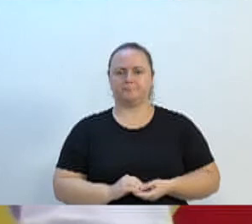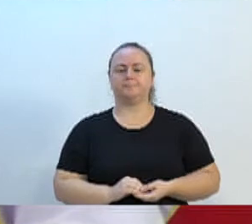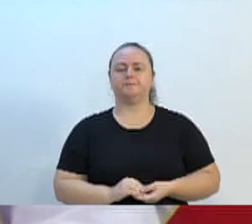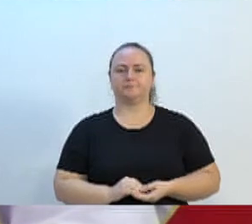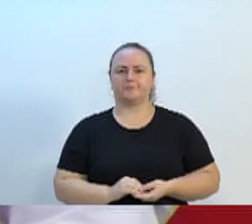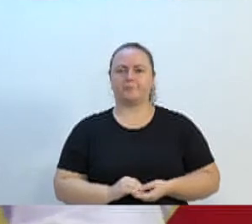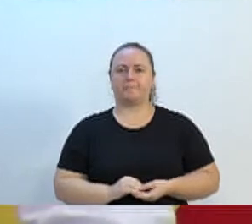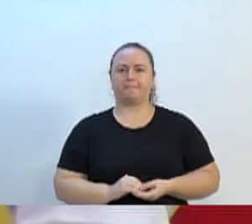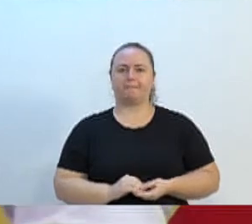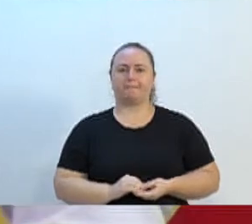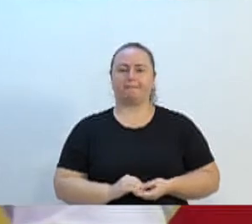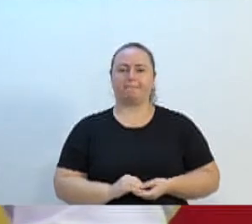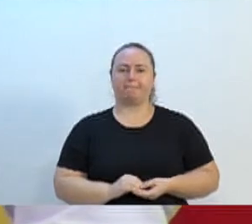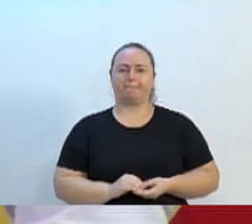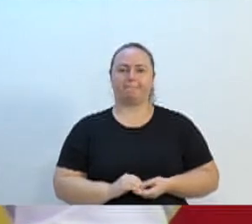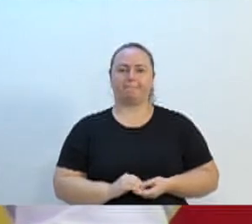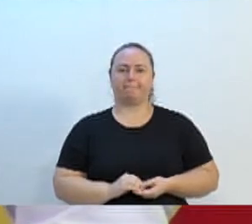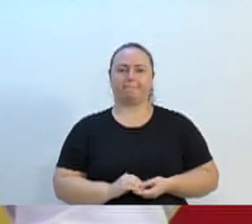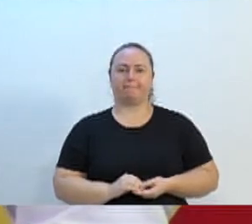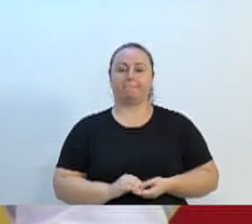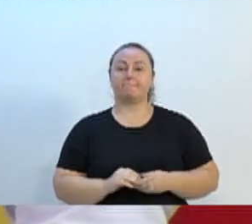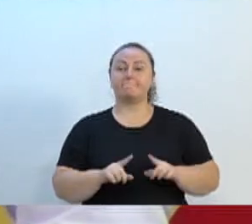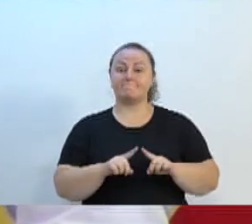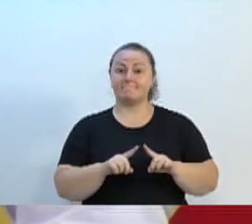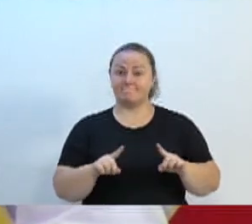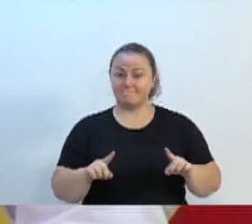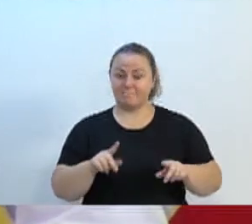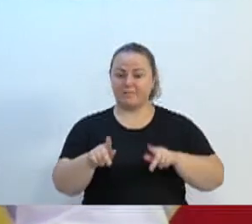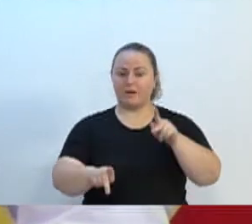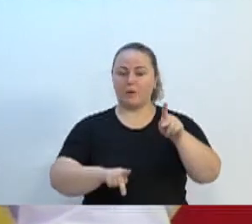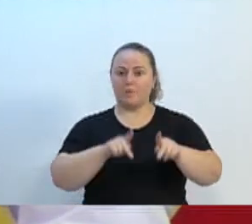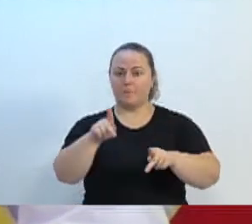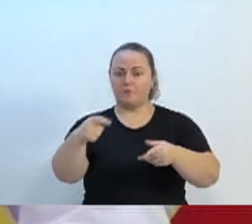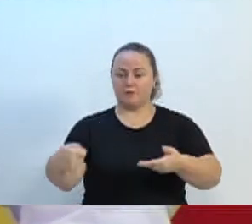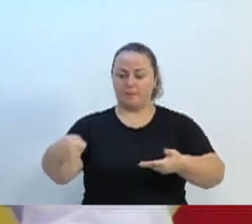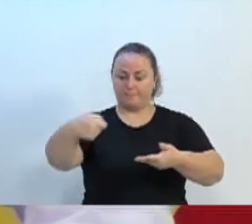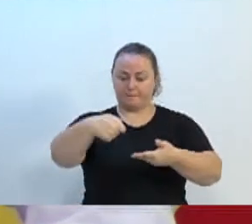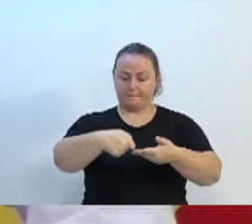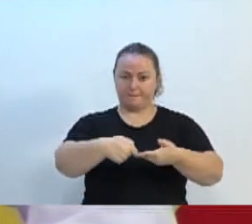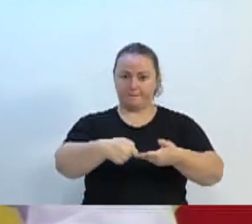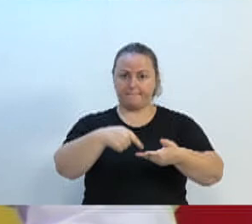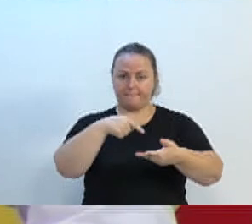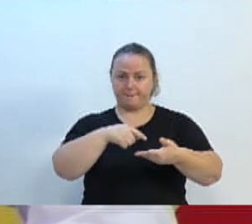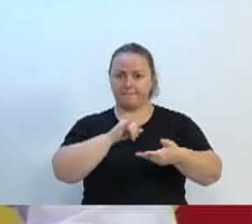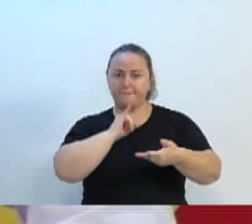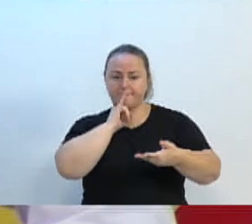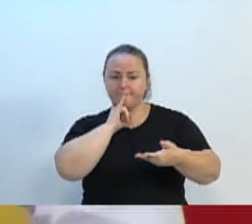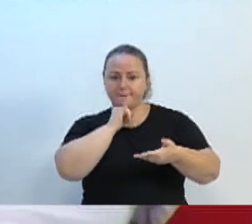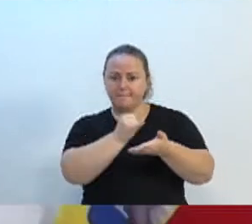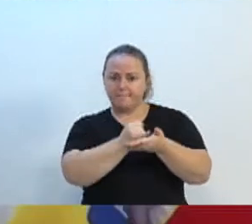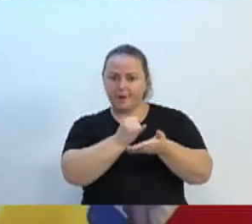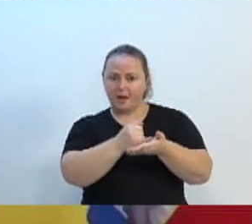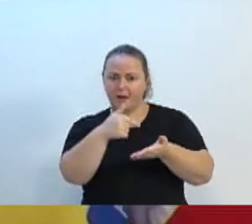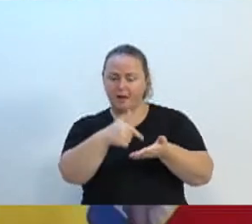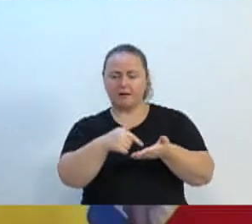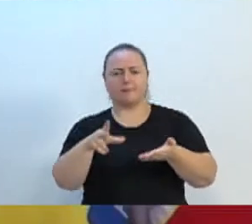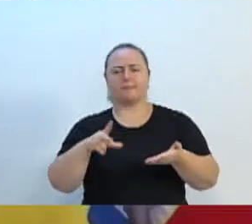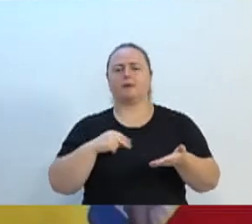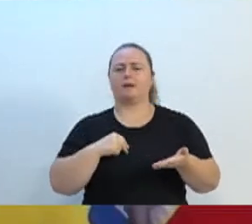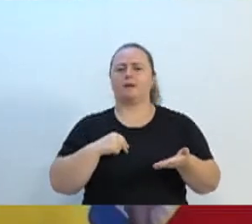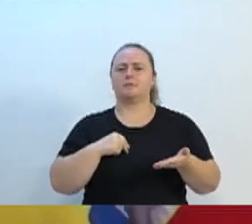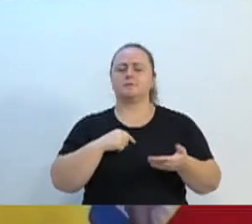o povo que paga os impostos, esse sim que merece. Esse merece e pode contar com esse vereador que está